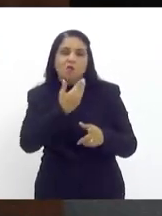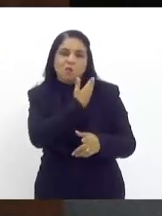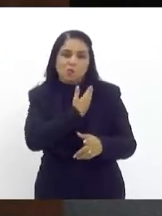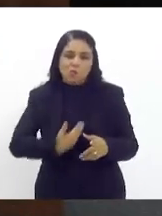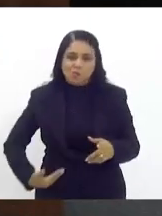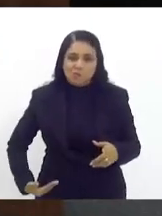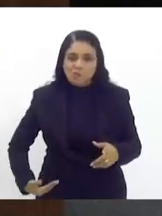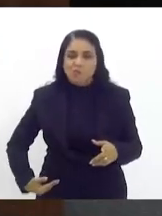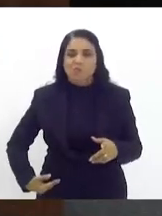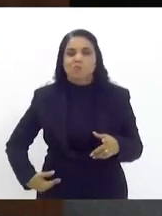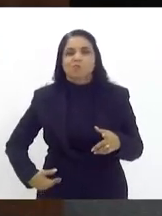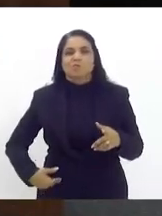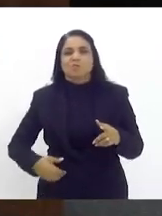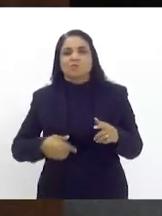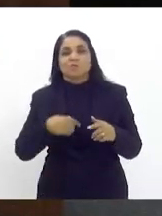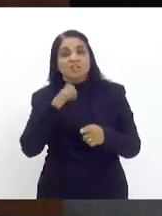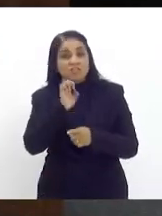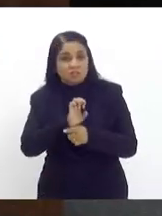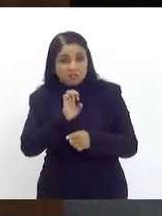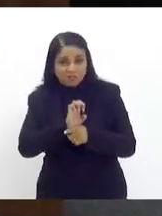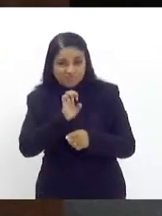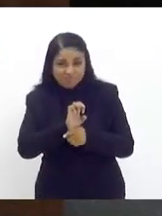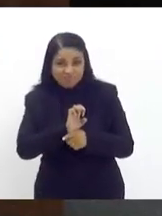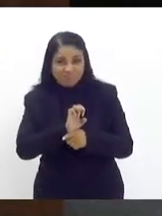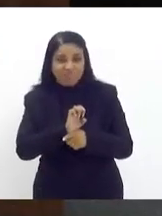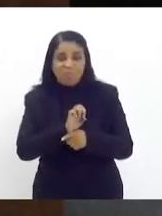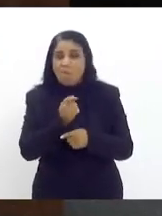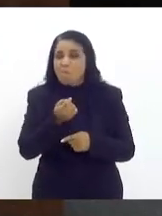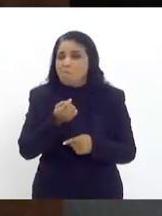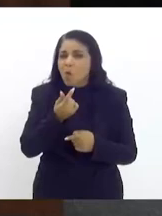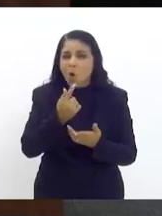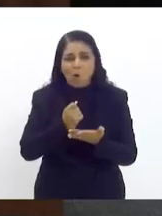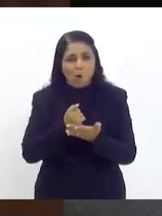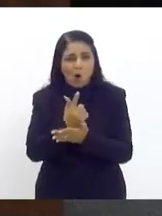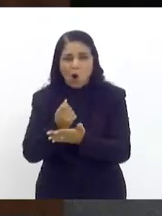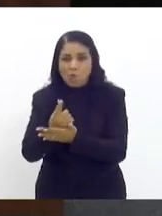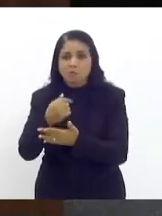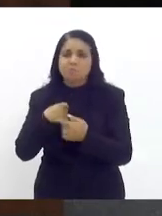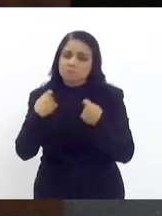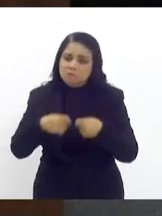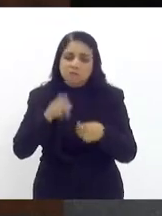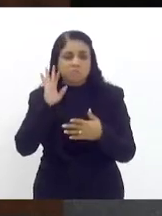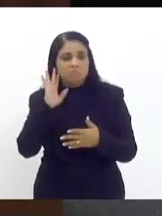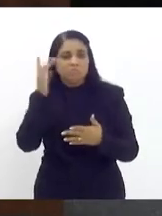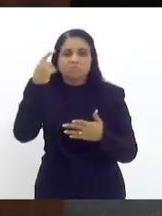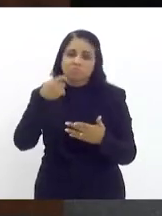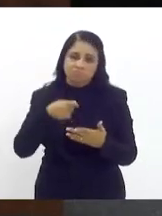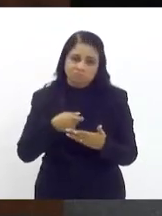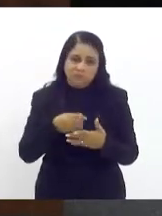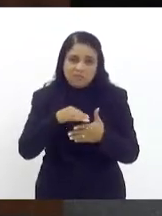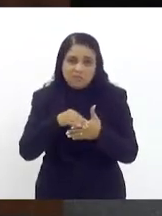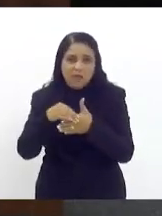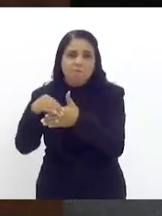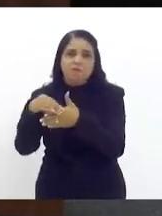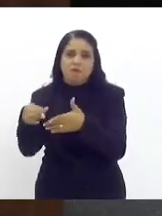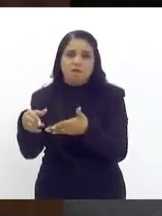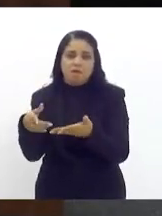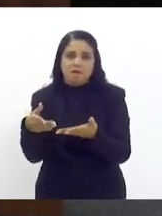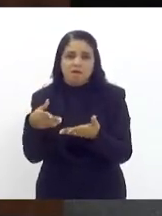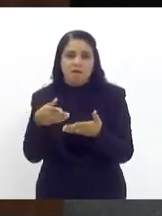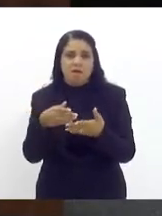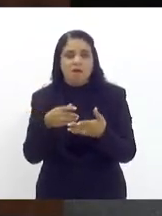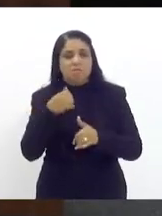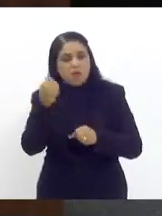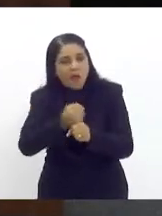estadual. E é importante que nós aqui consigamos caminhar uma solução para conduzir as reformas e entregar